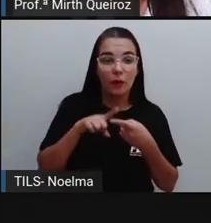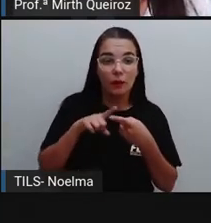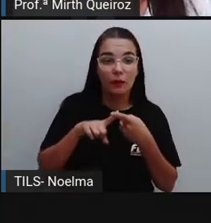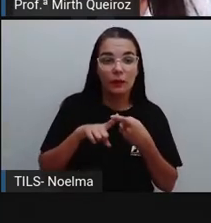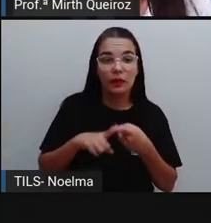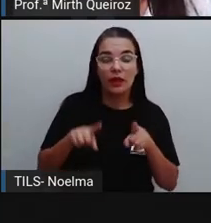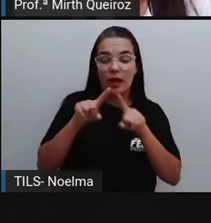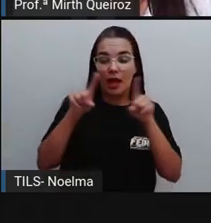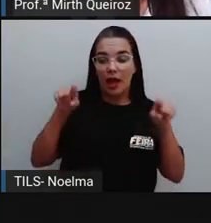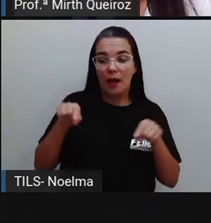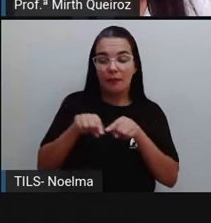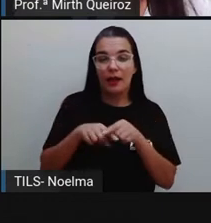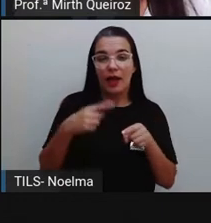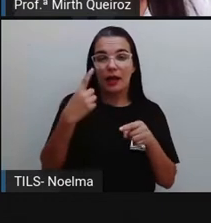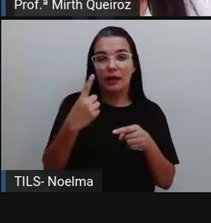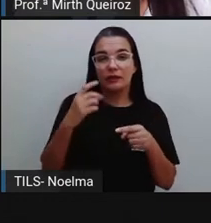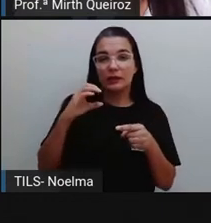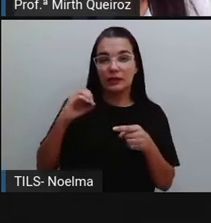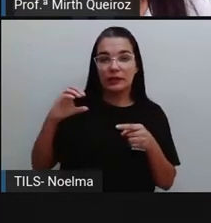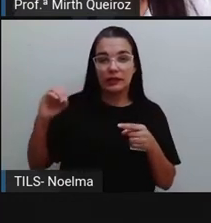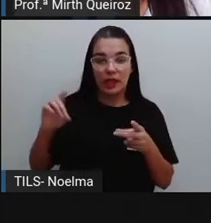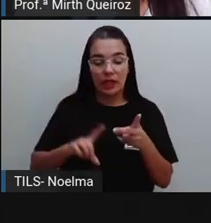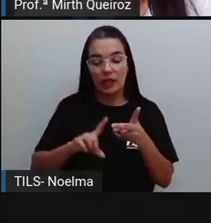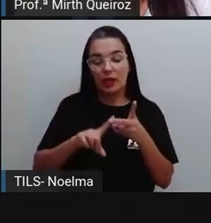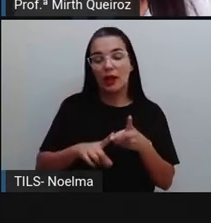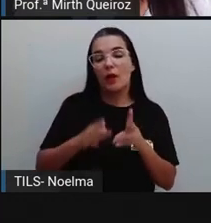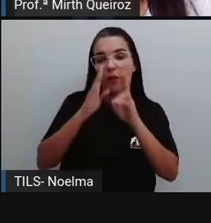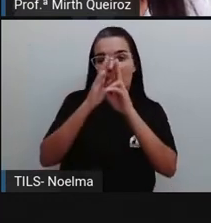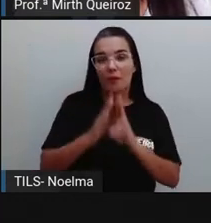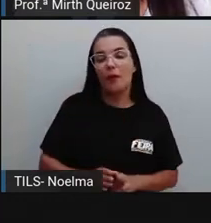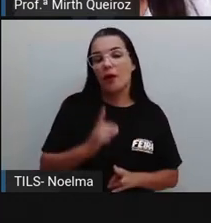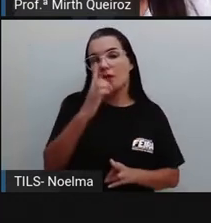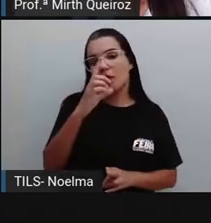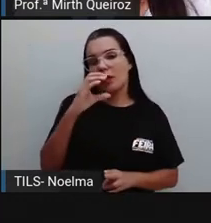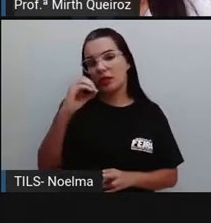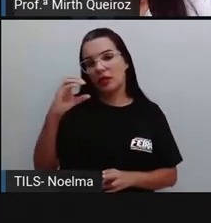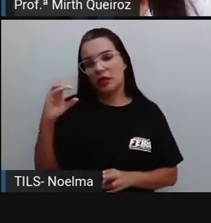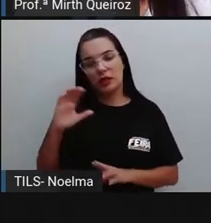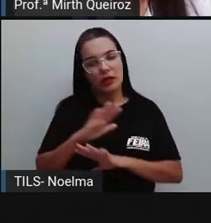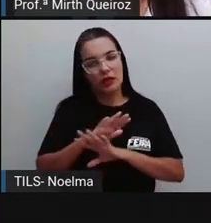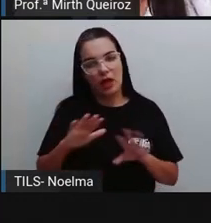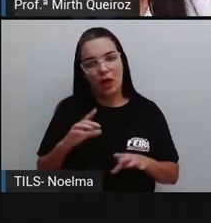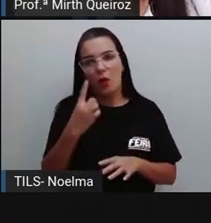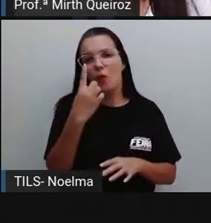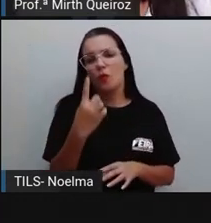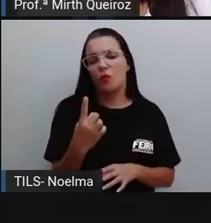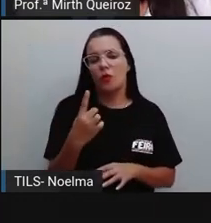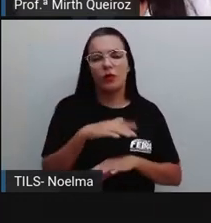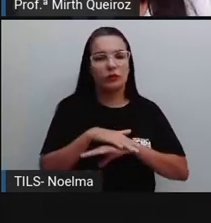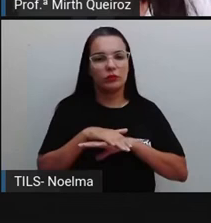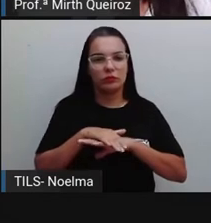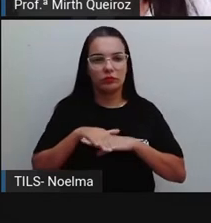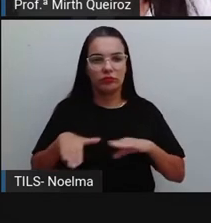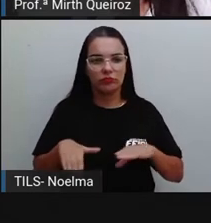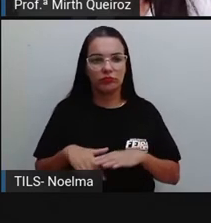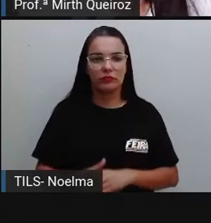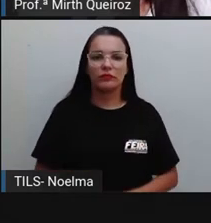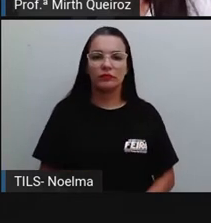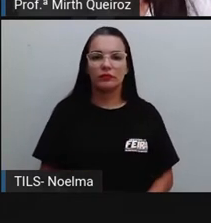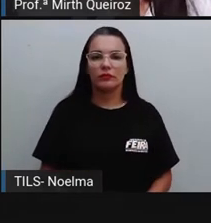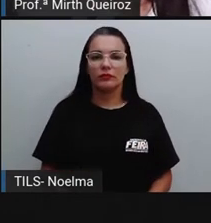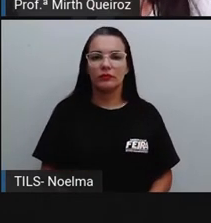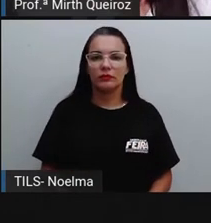placa, uma centena. A barra, uma dezena. E o cubinho pequeno equivale a uma unidade.